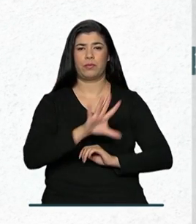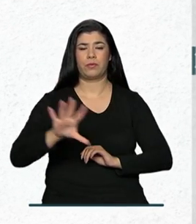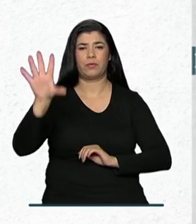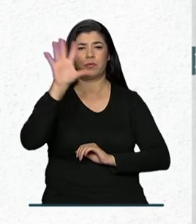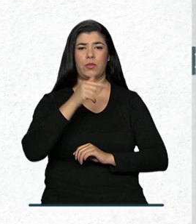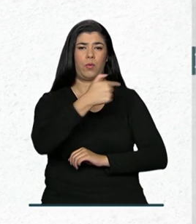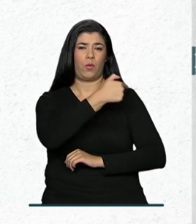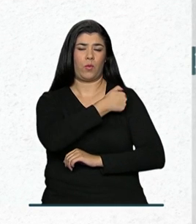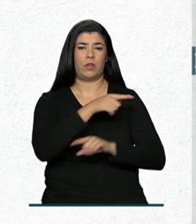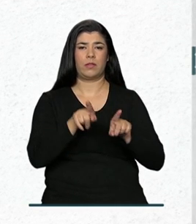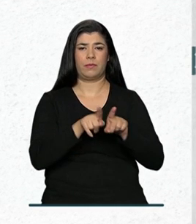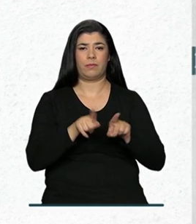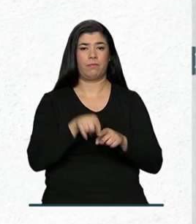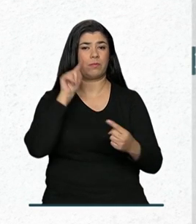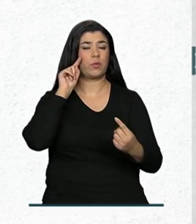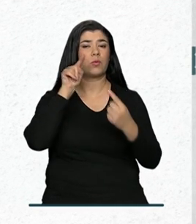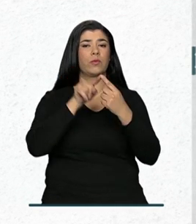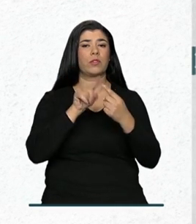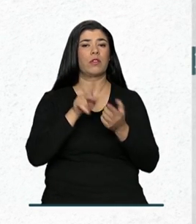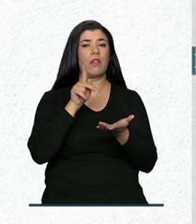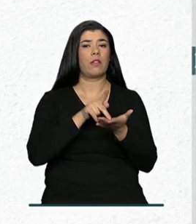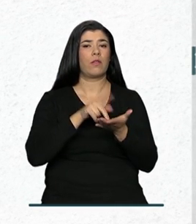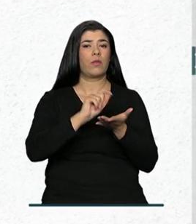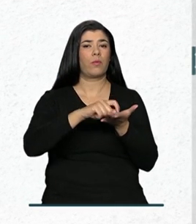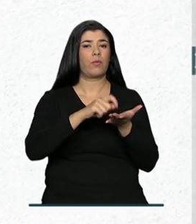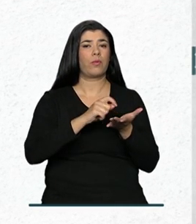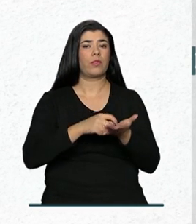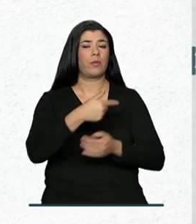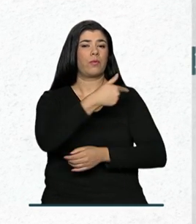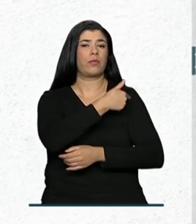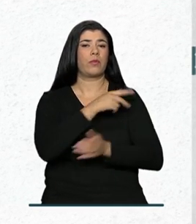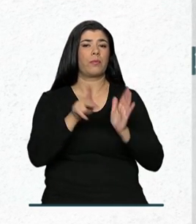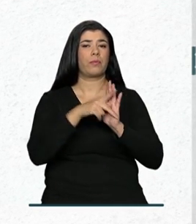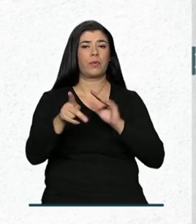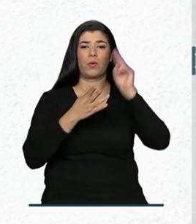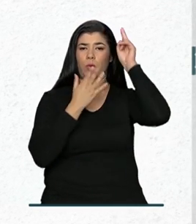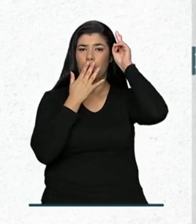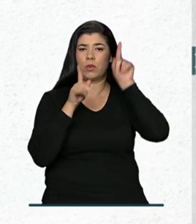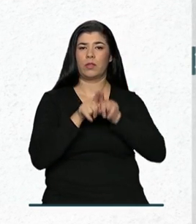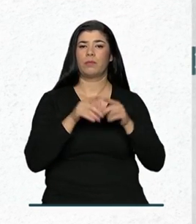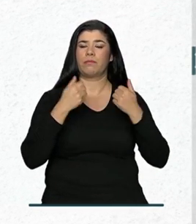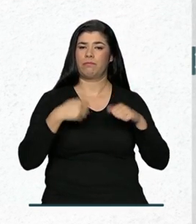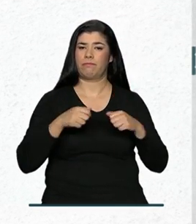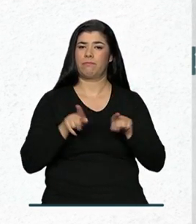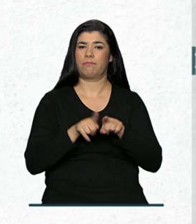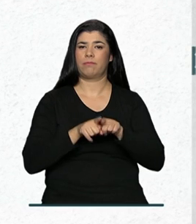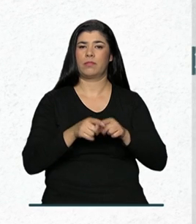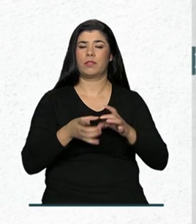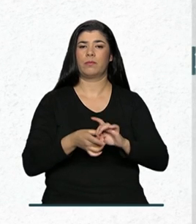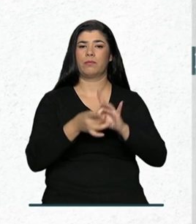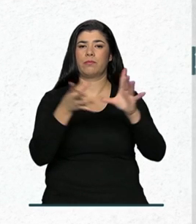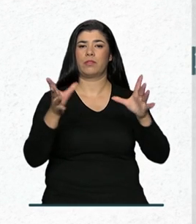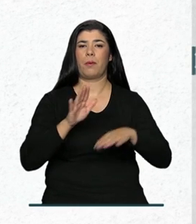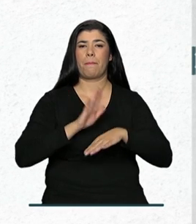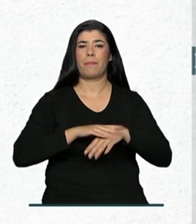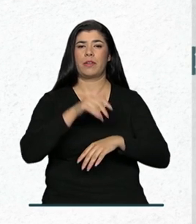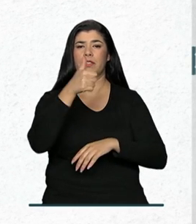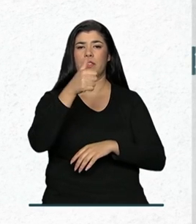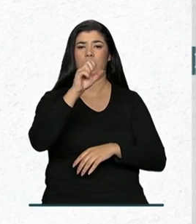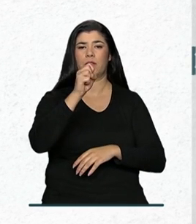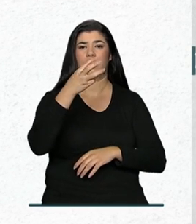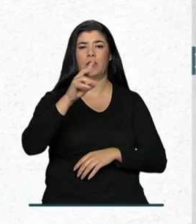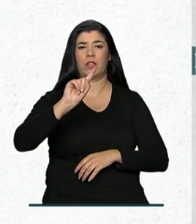Imunização. Também visa atualizar a carteira de vacinação dos indígenas. Para isso, serão disponibilizadas mais de